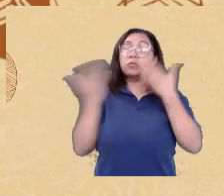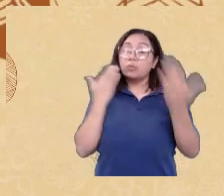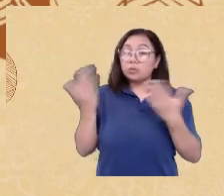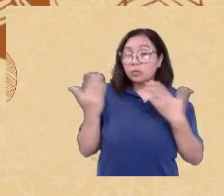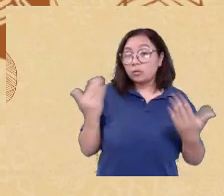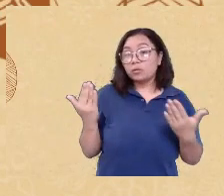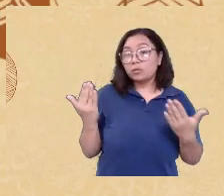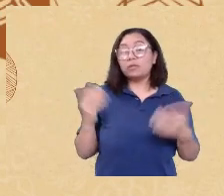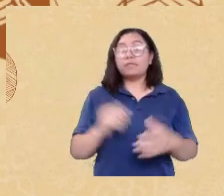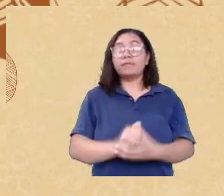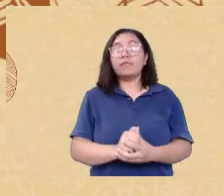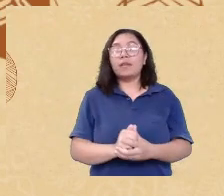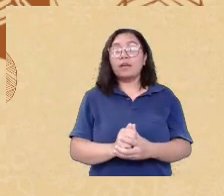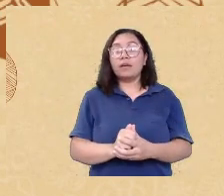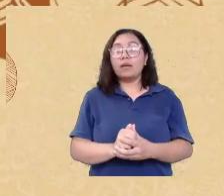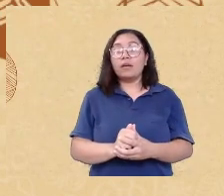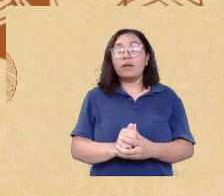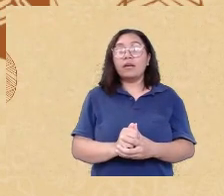bom